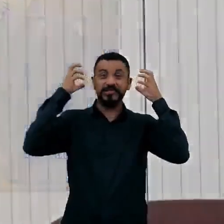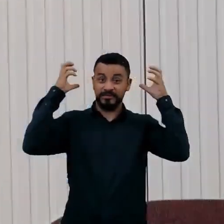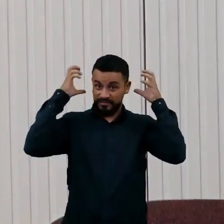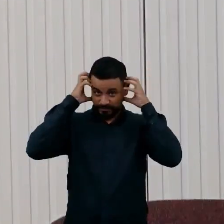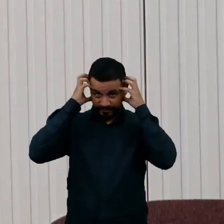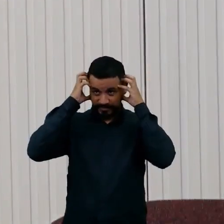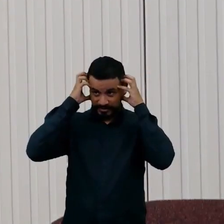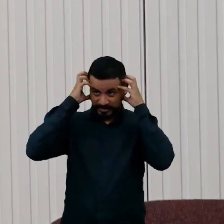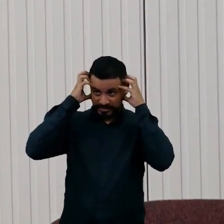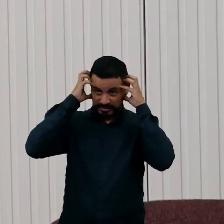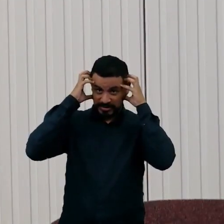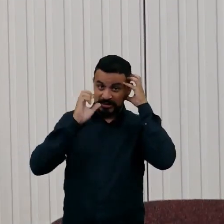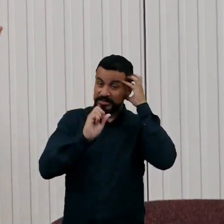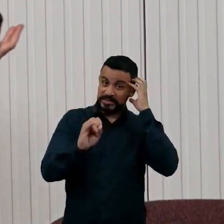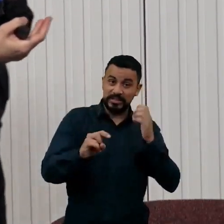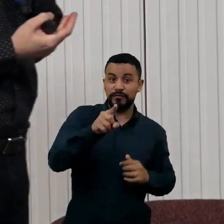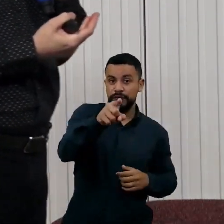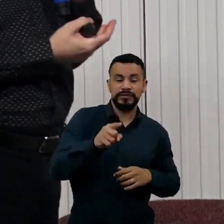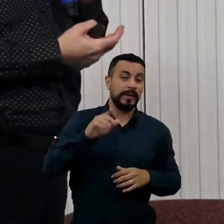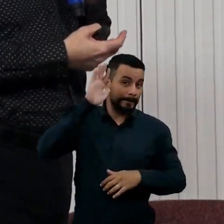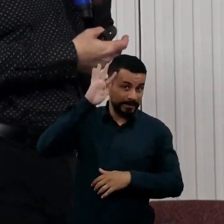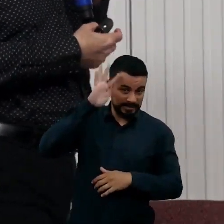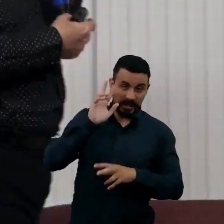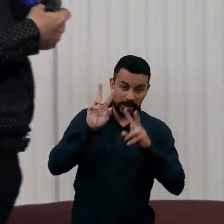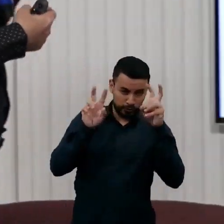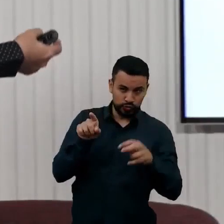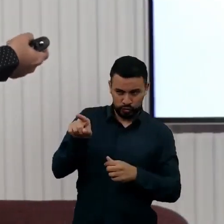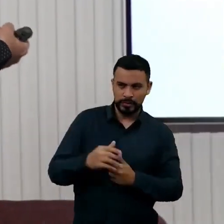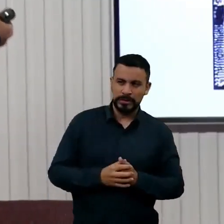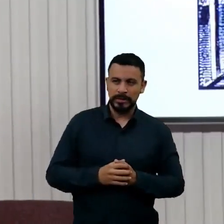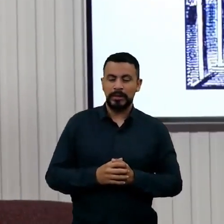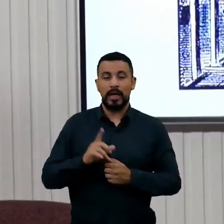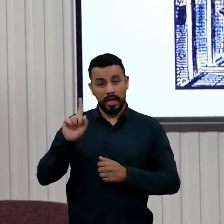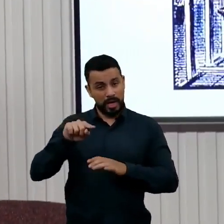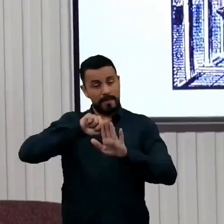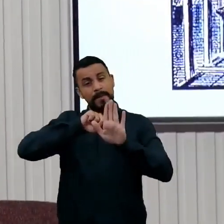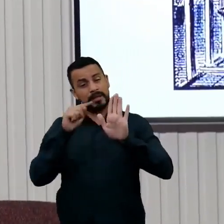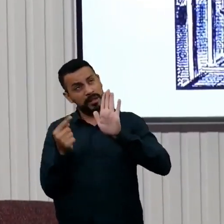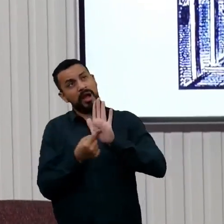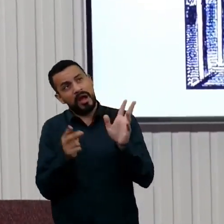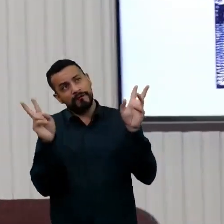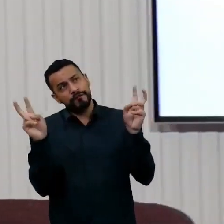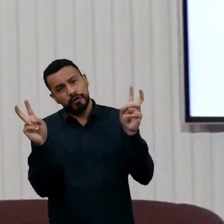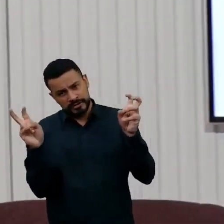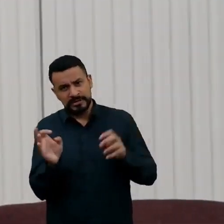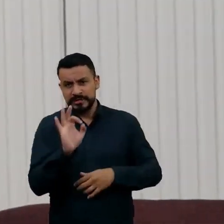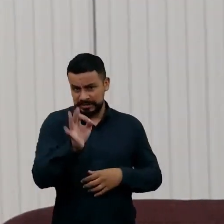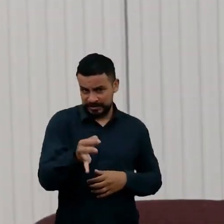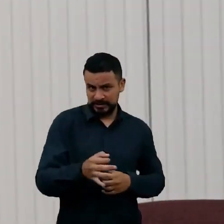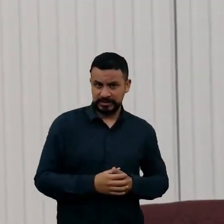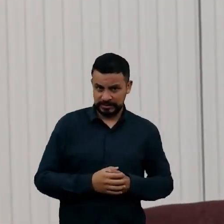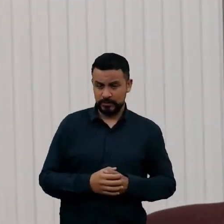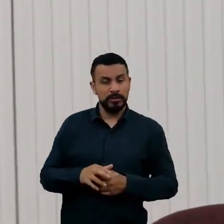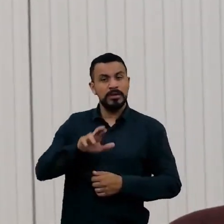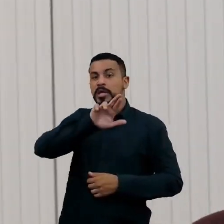e, você pensar sobre isso, é uma metáfora bem razoável. Vocês não acham? Não está acontecendo assim,